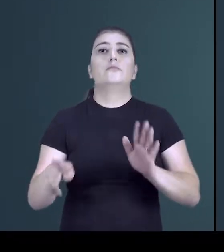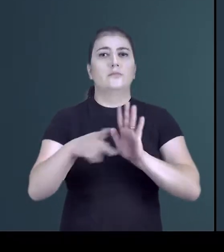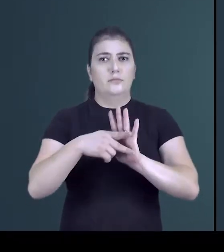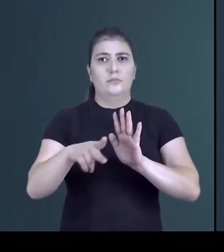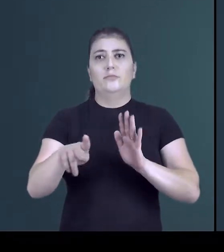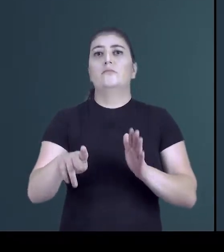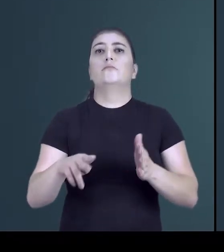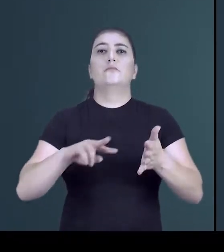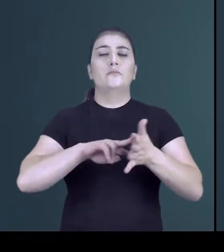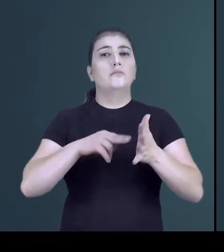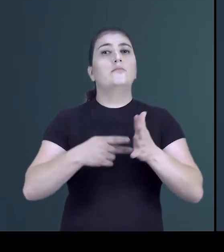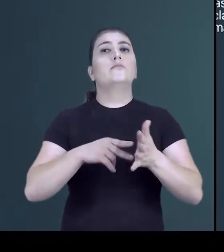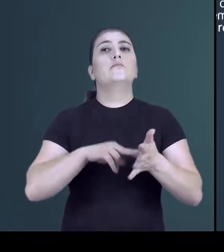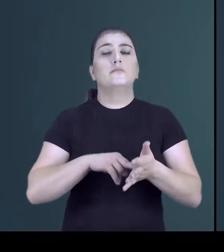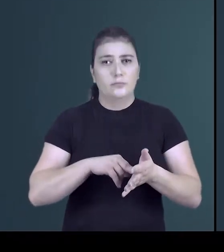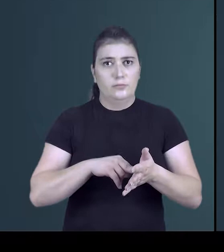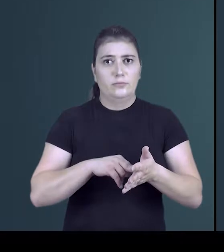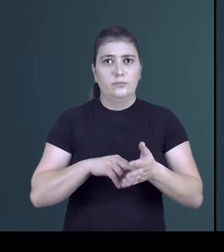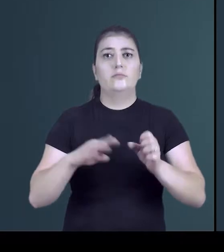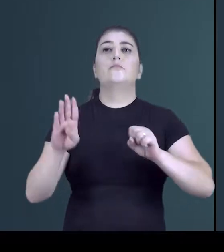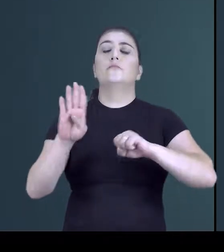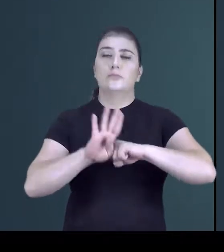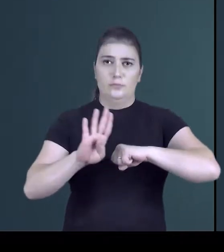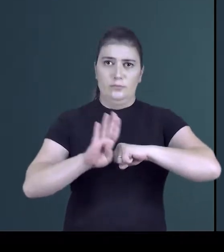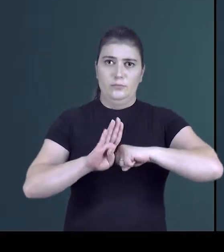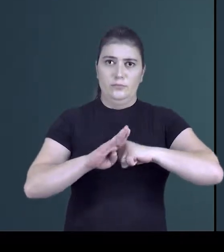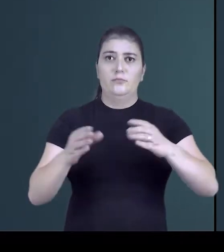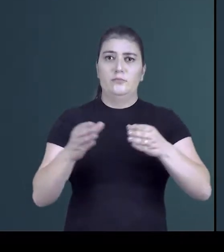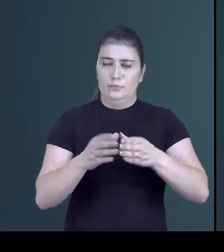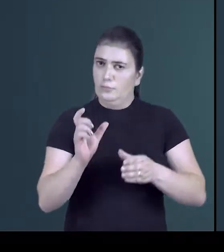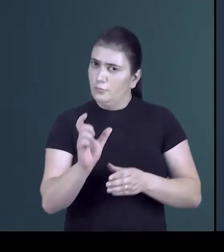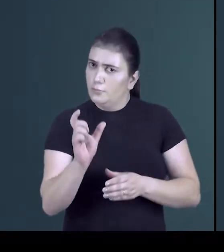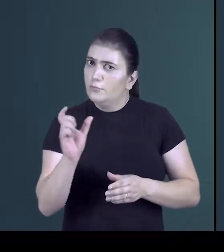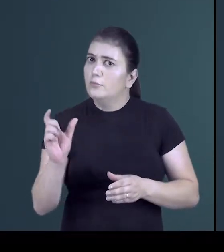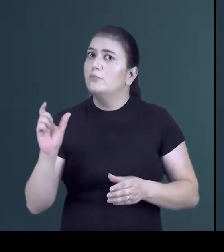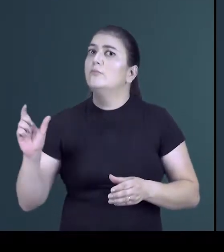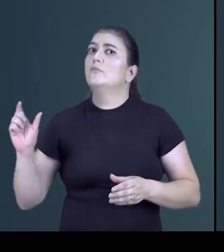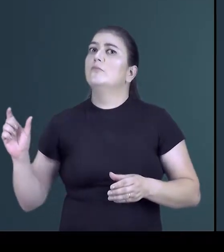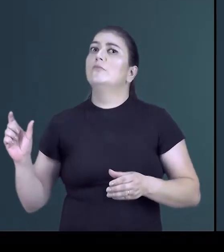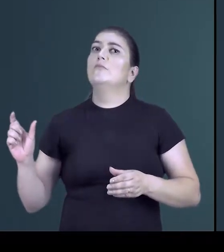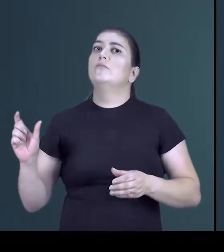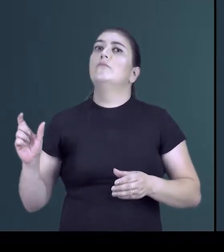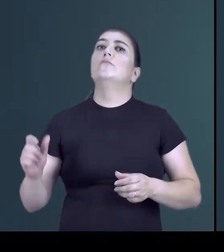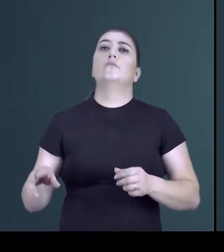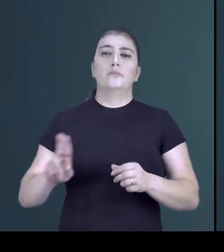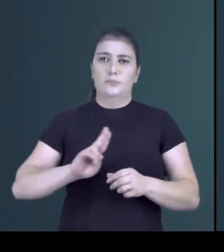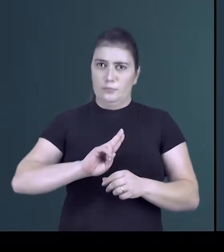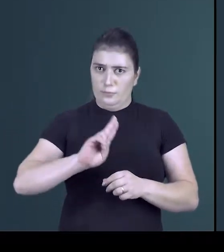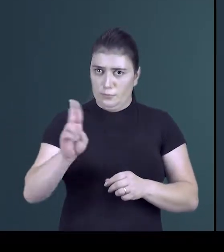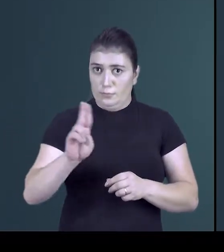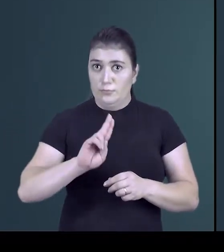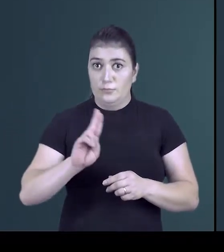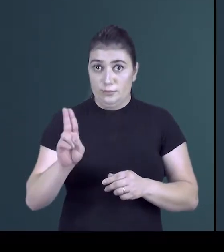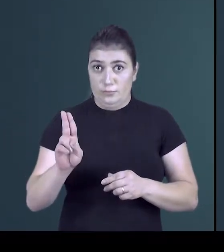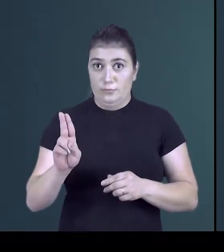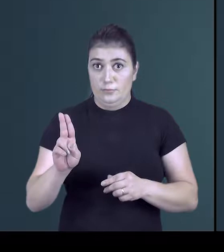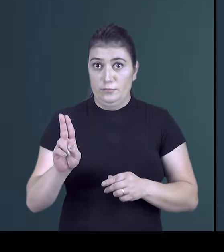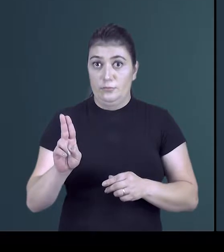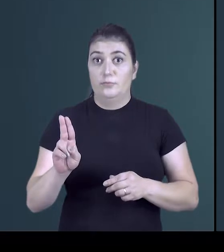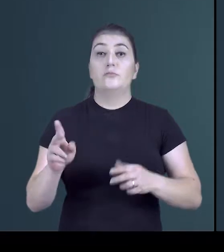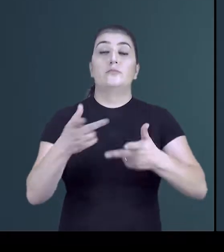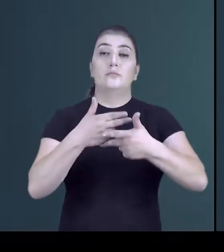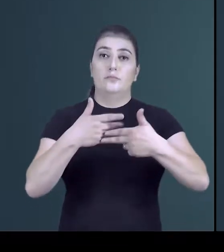própria definição. Substantivos, classes de palavras que atribuem nomenclaturas